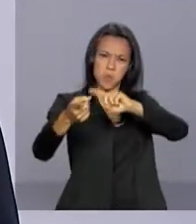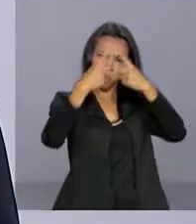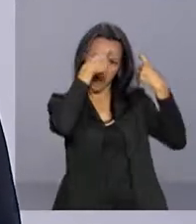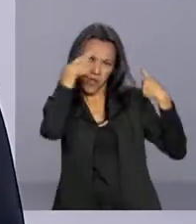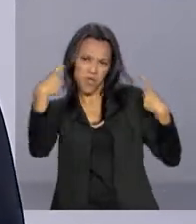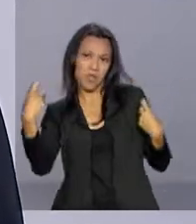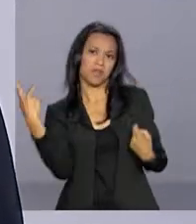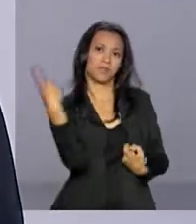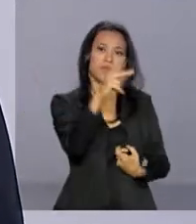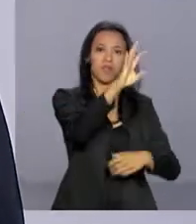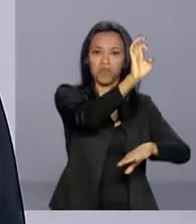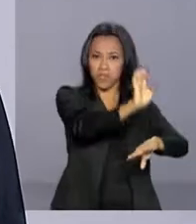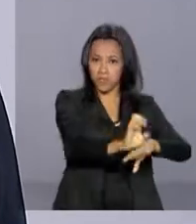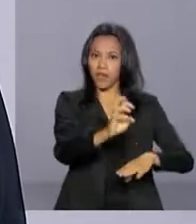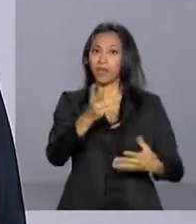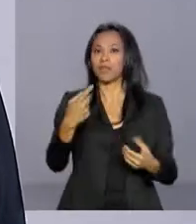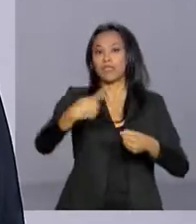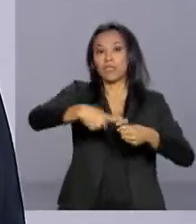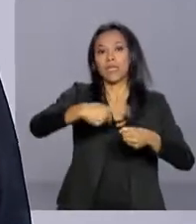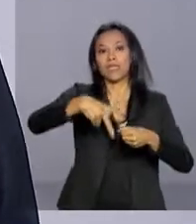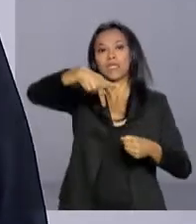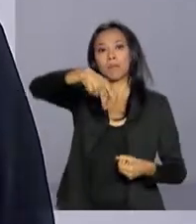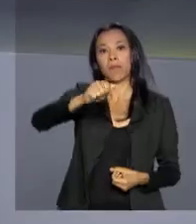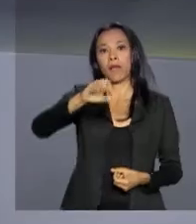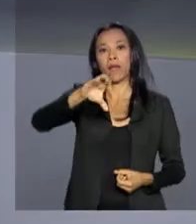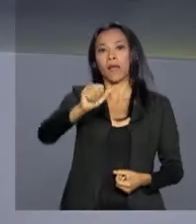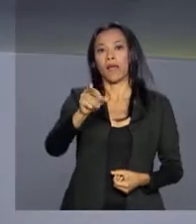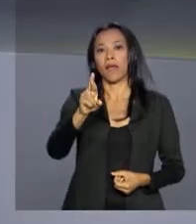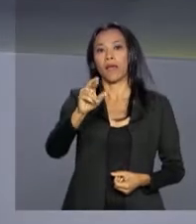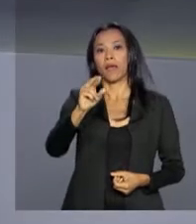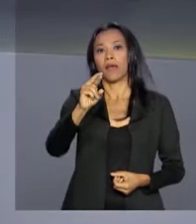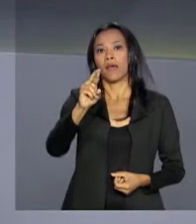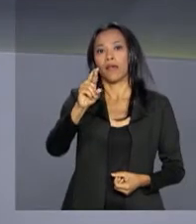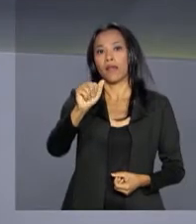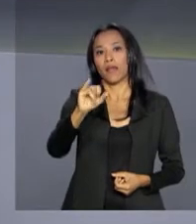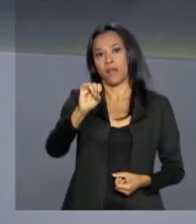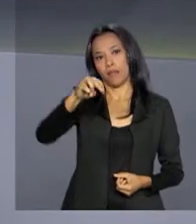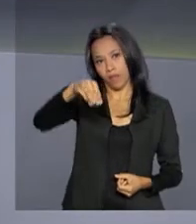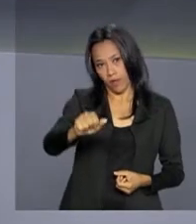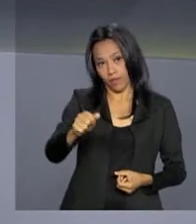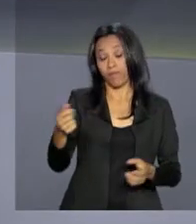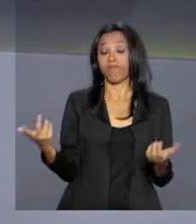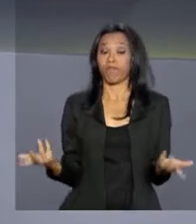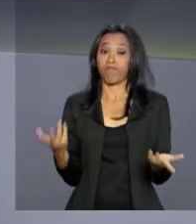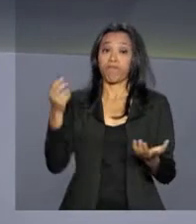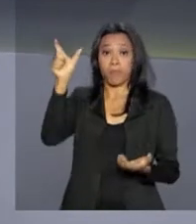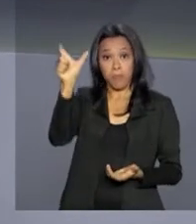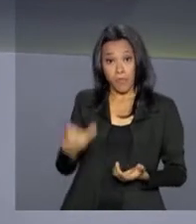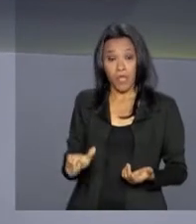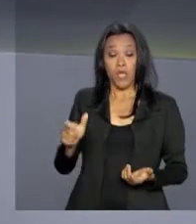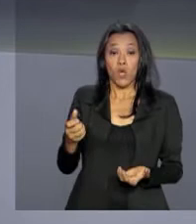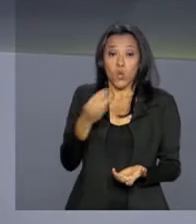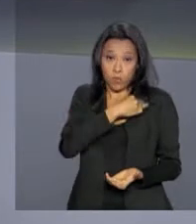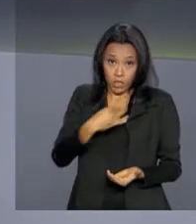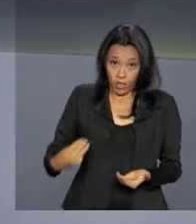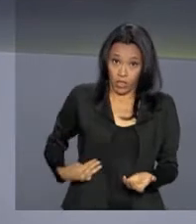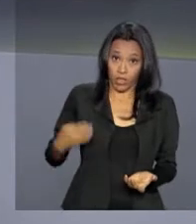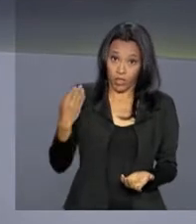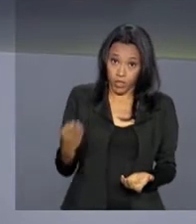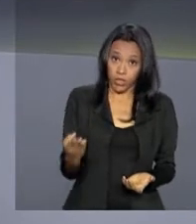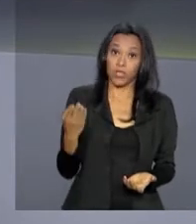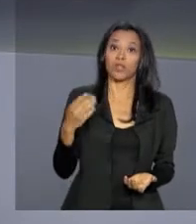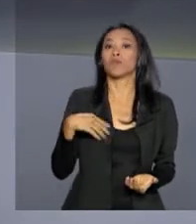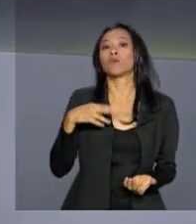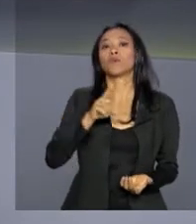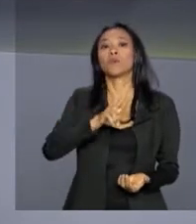venezuelanos na cidade de Pacaraima. Ainda segundo o ministro-chefe do Gabinete de Segurança Institucional, Sérgio